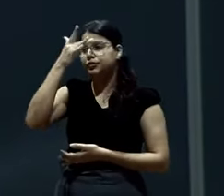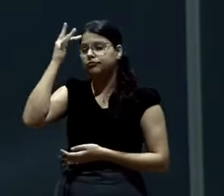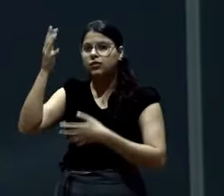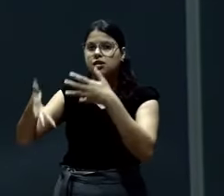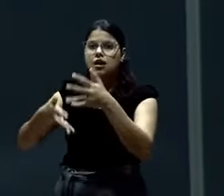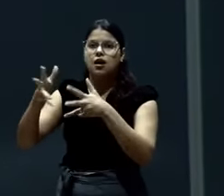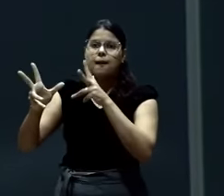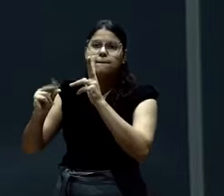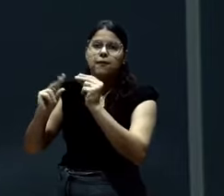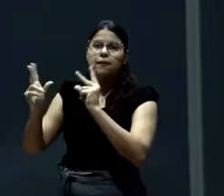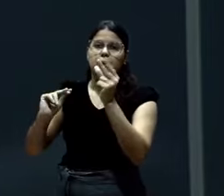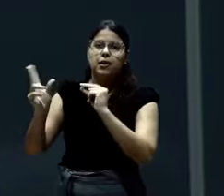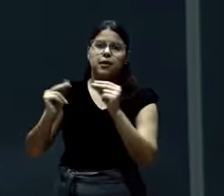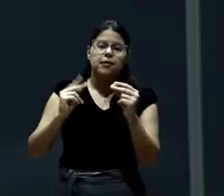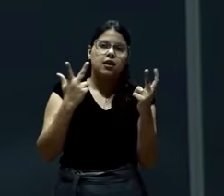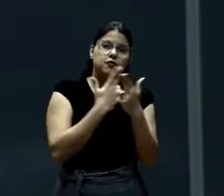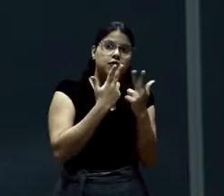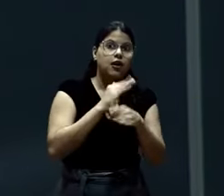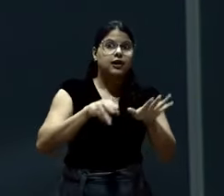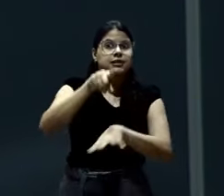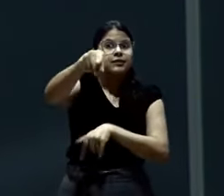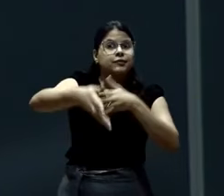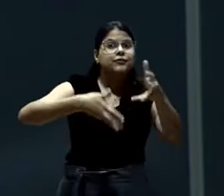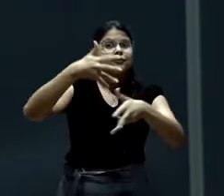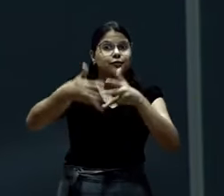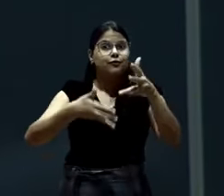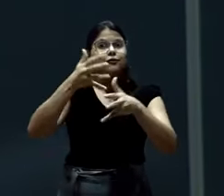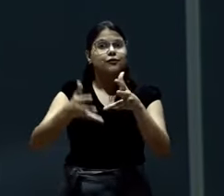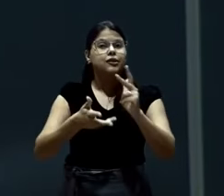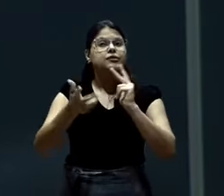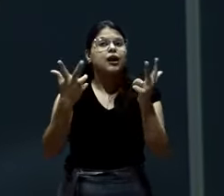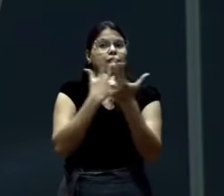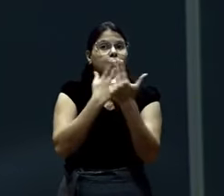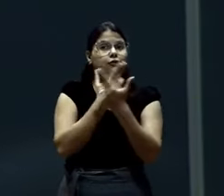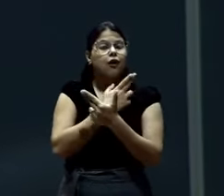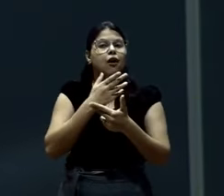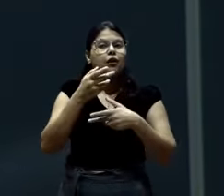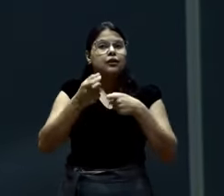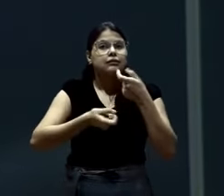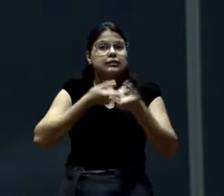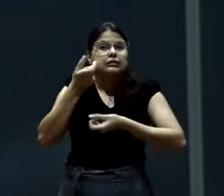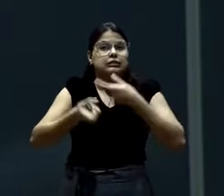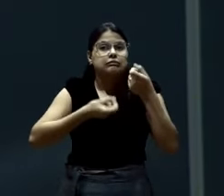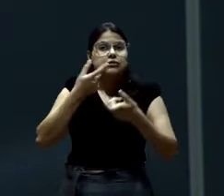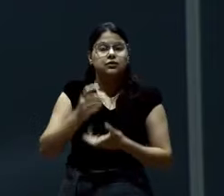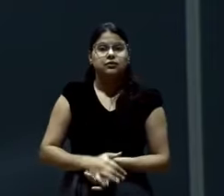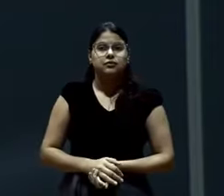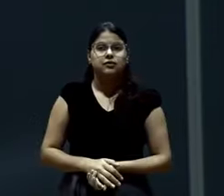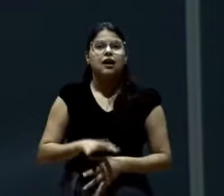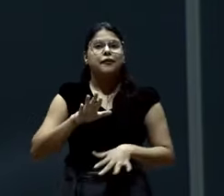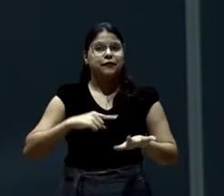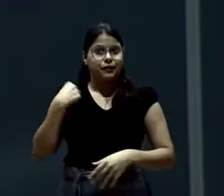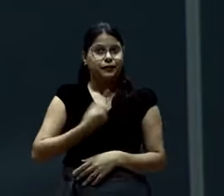Ou talvez hoje você já falou alguma coisa que você não deveria falar. Nem dentro, nem fora da igreja. A gente vem falando muita groselha, né